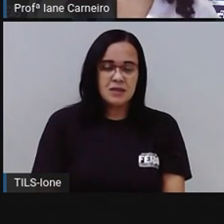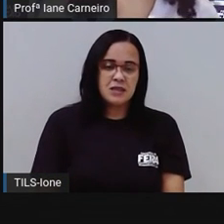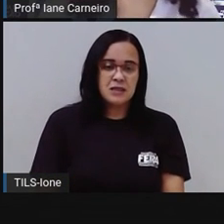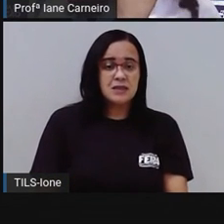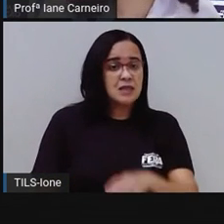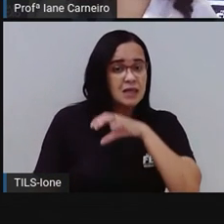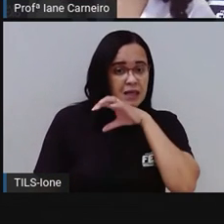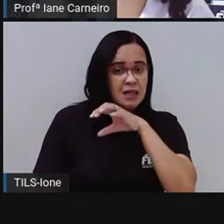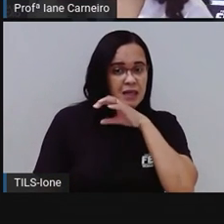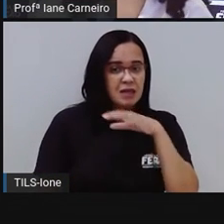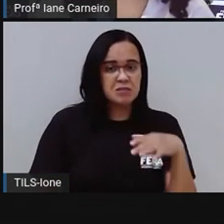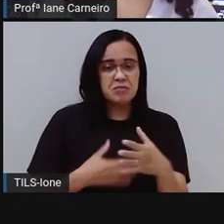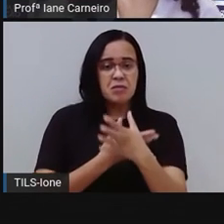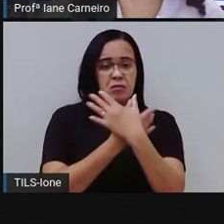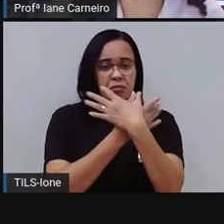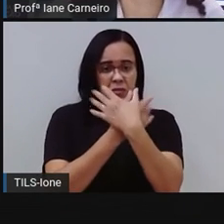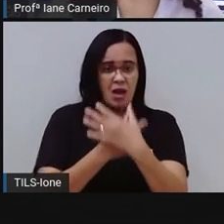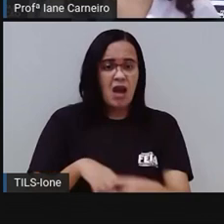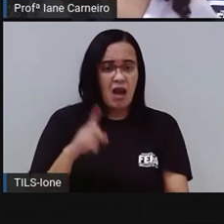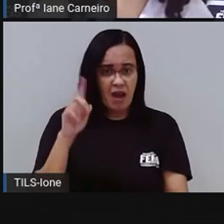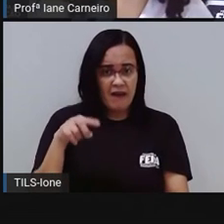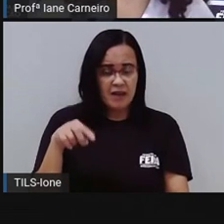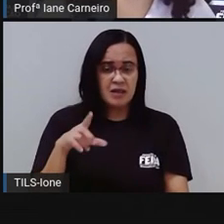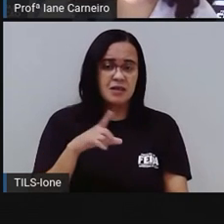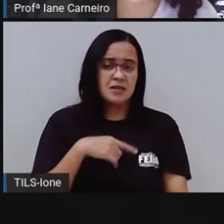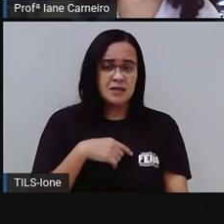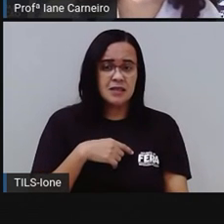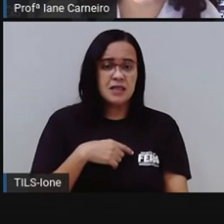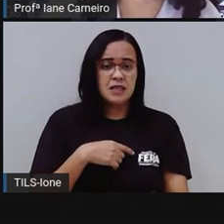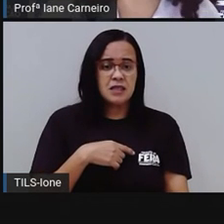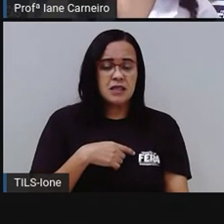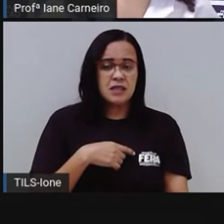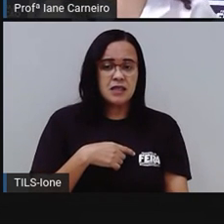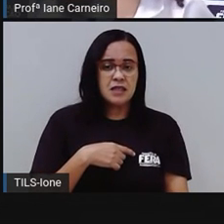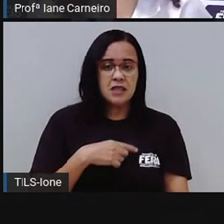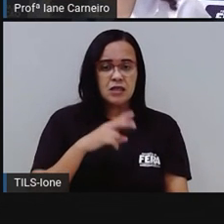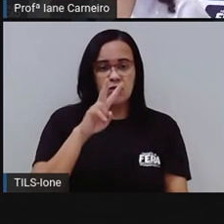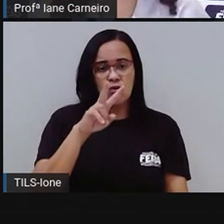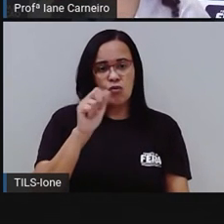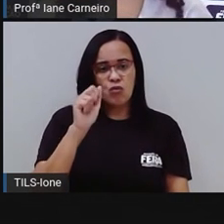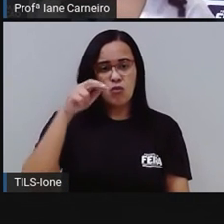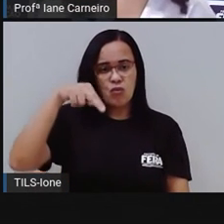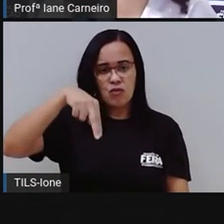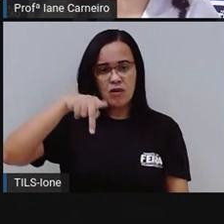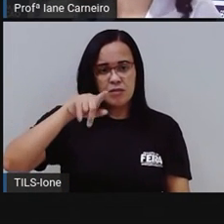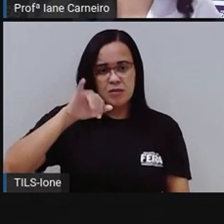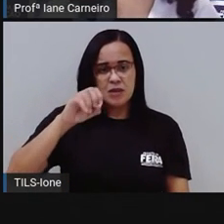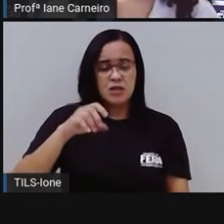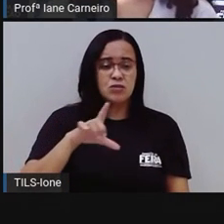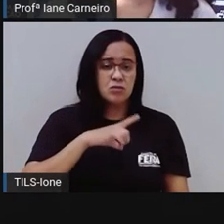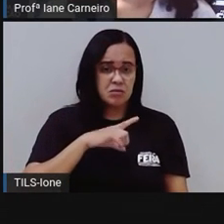E o alho? O alho não, o alho nem é bicho, nem é gente. Então, qual é a resposta? O alho.